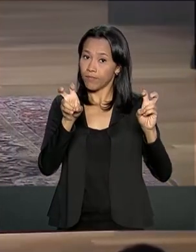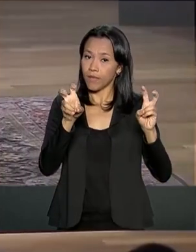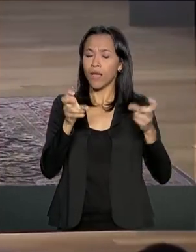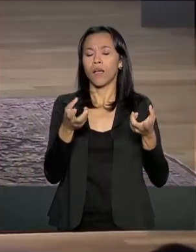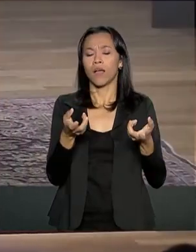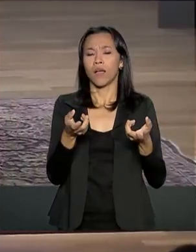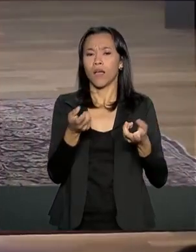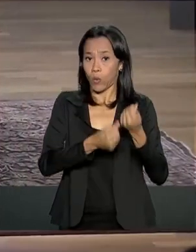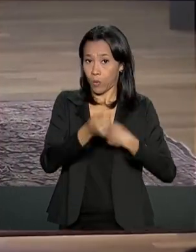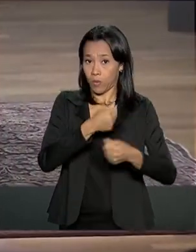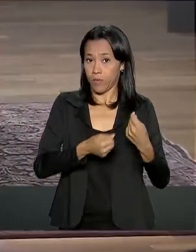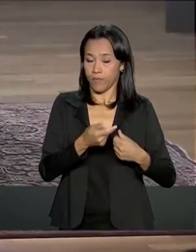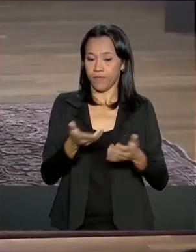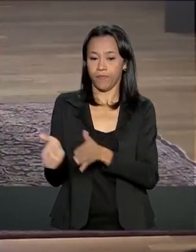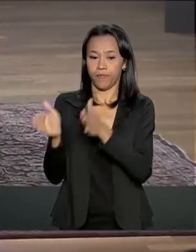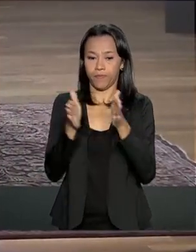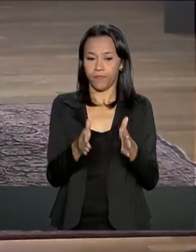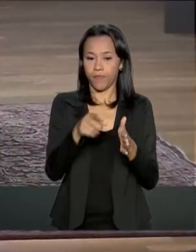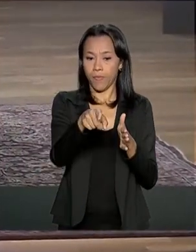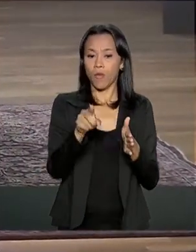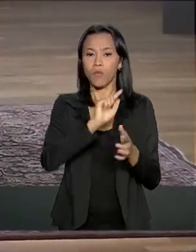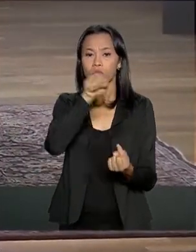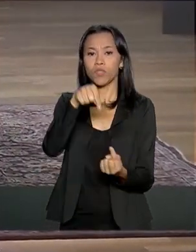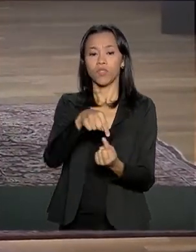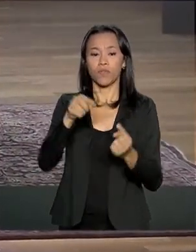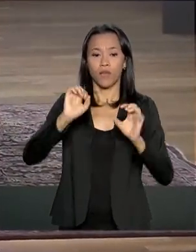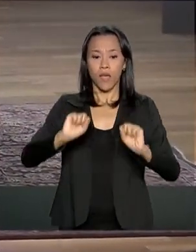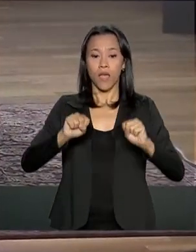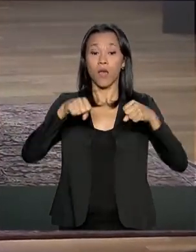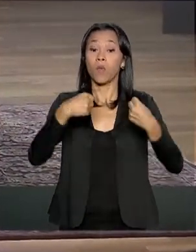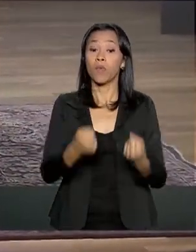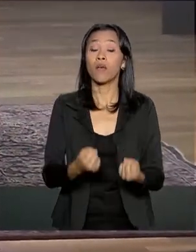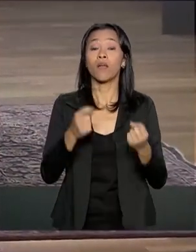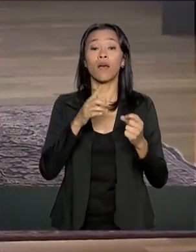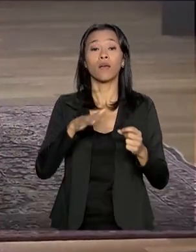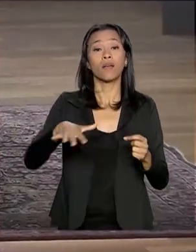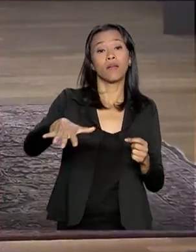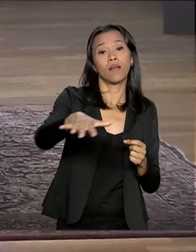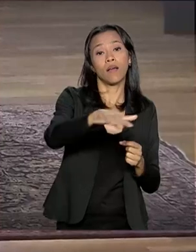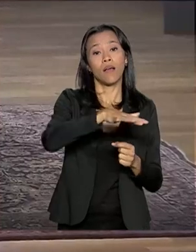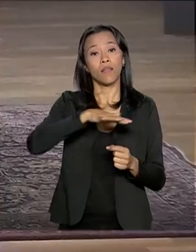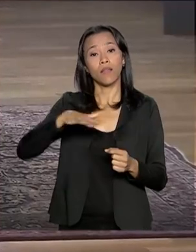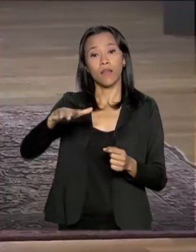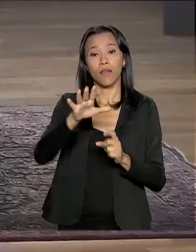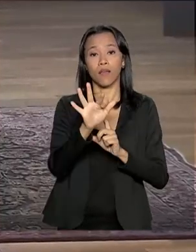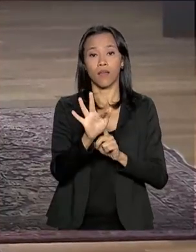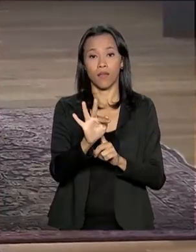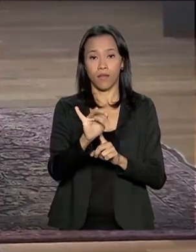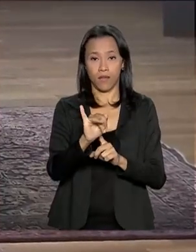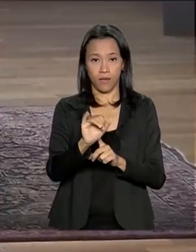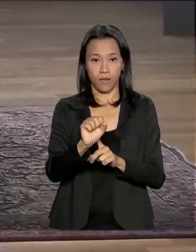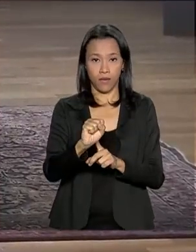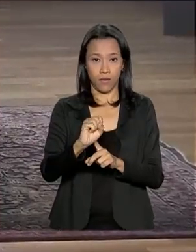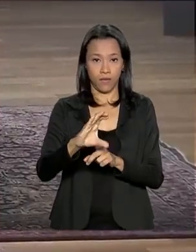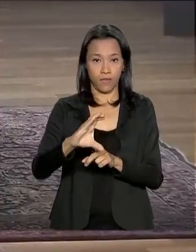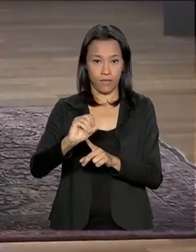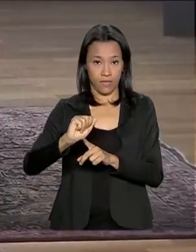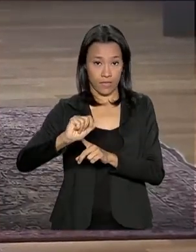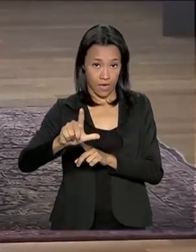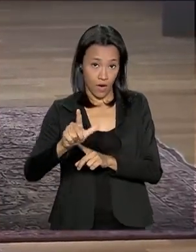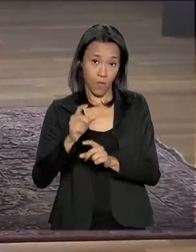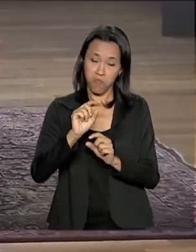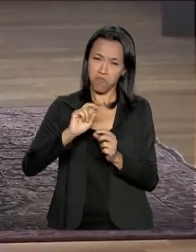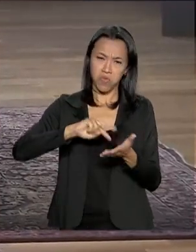são recuperar o equilíbrio fiscal, ou seja, gastarmos